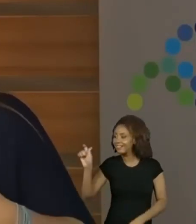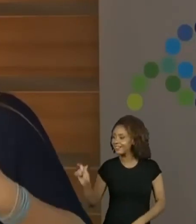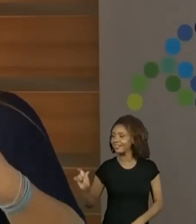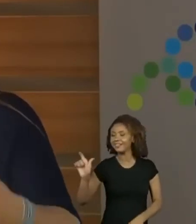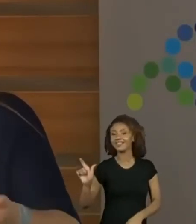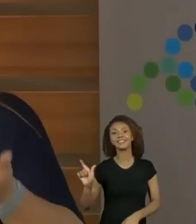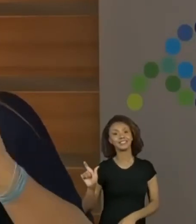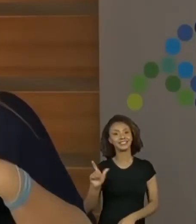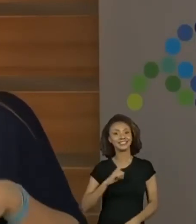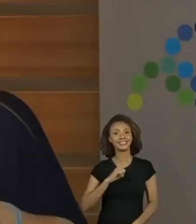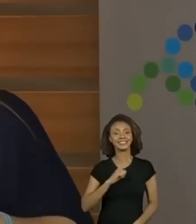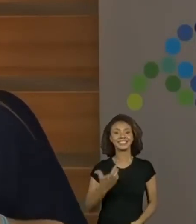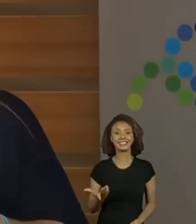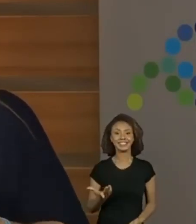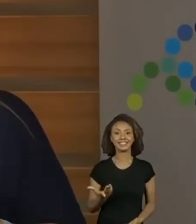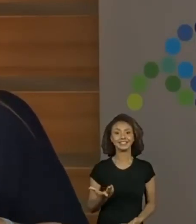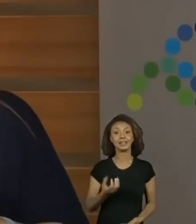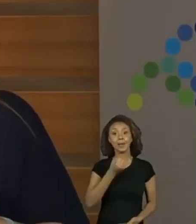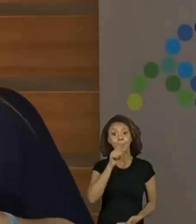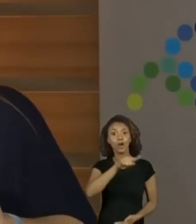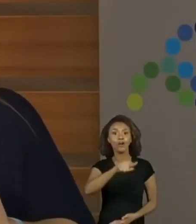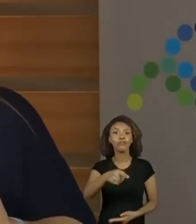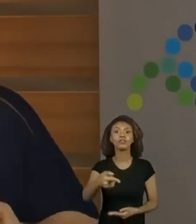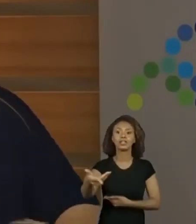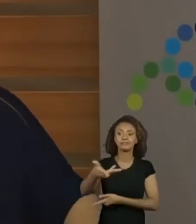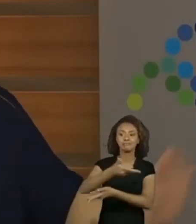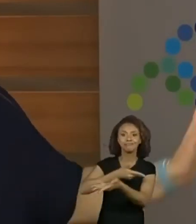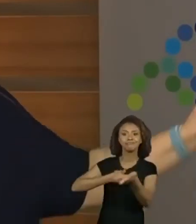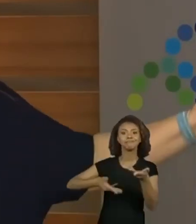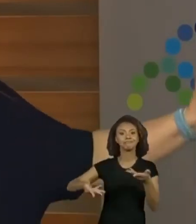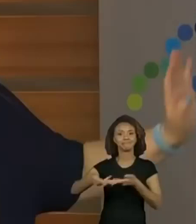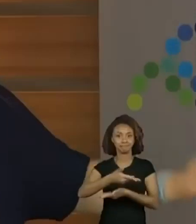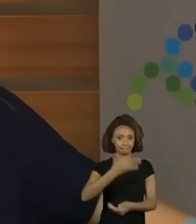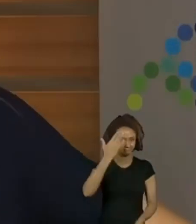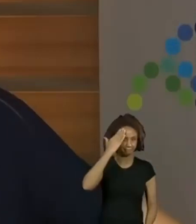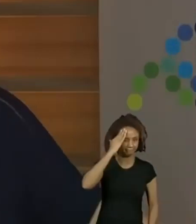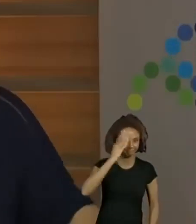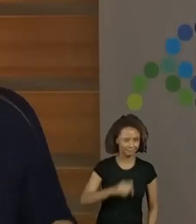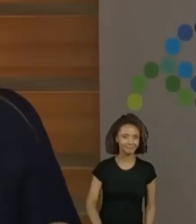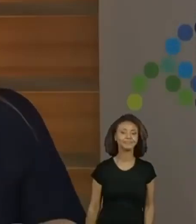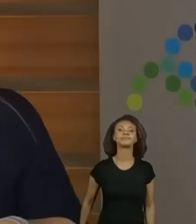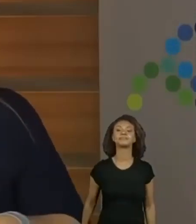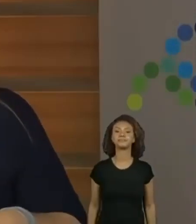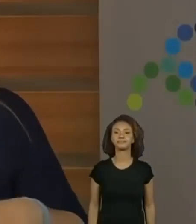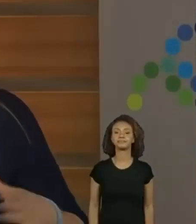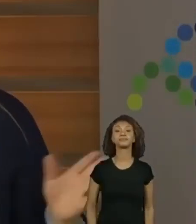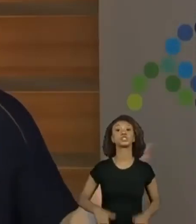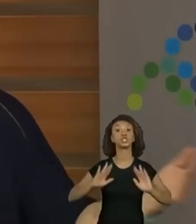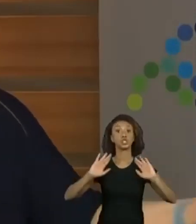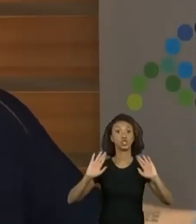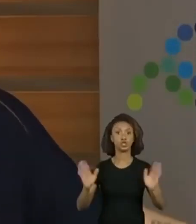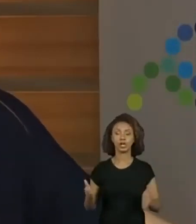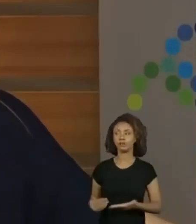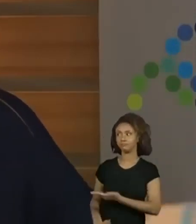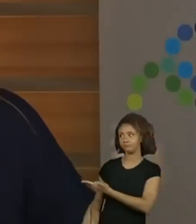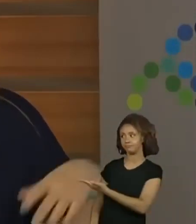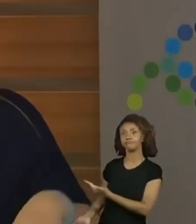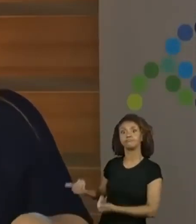construção de vocês quando participam da aula. Entendeu? Bom, conseguimos ensinar para a nossa